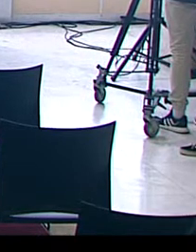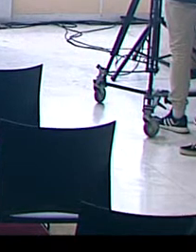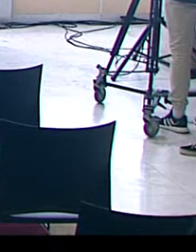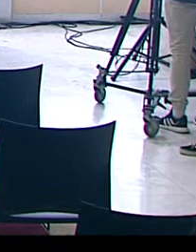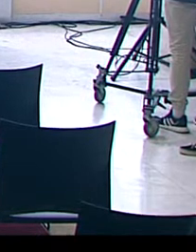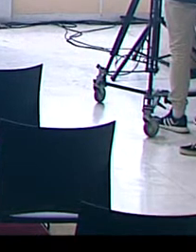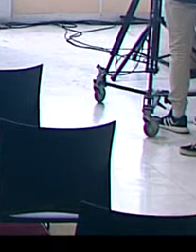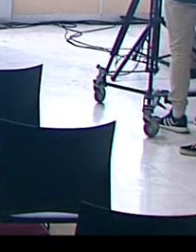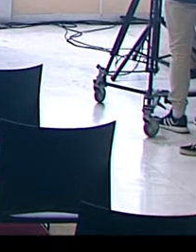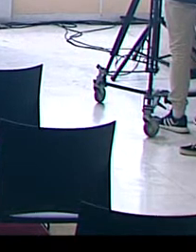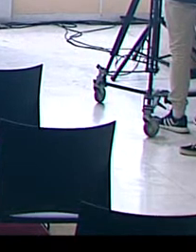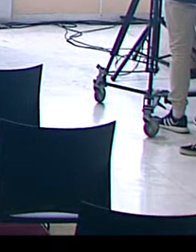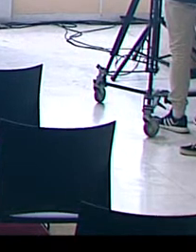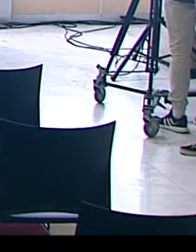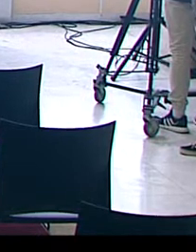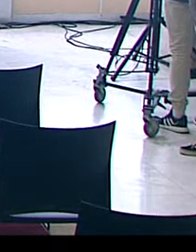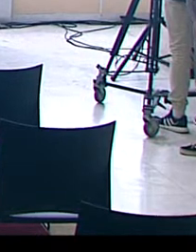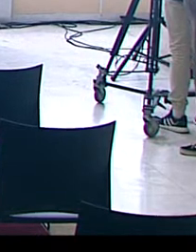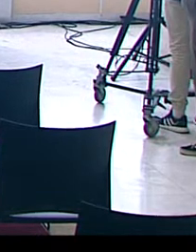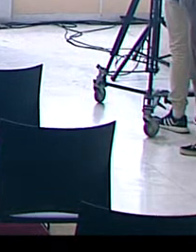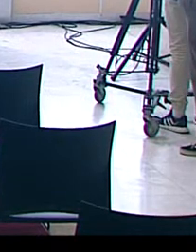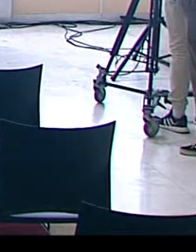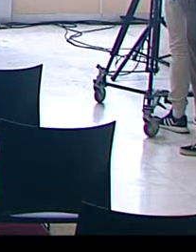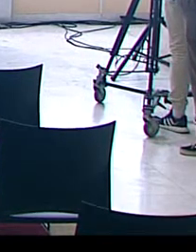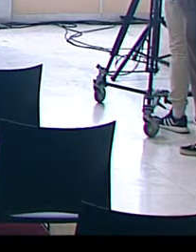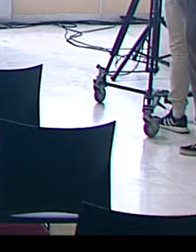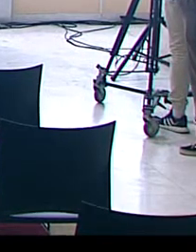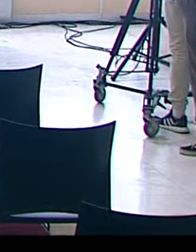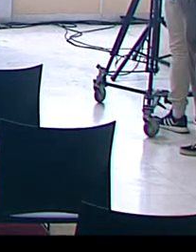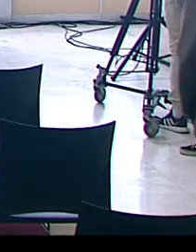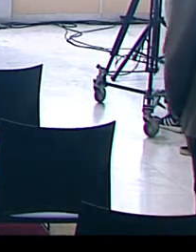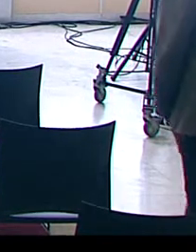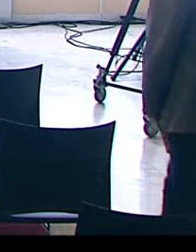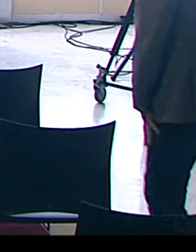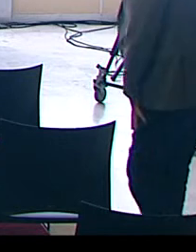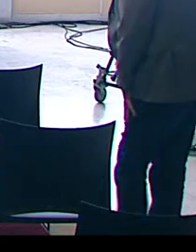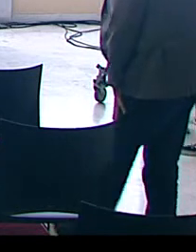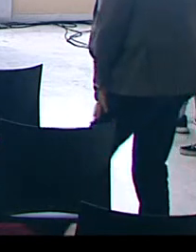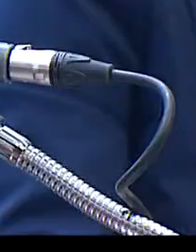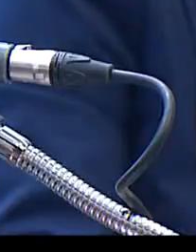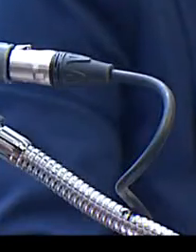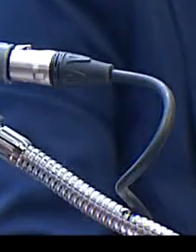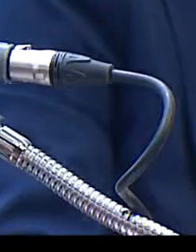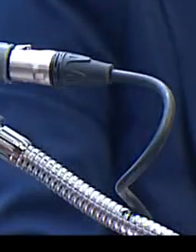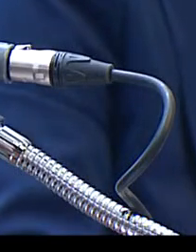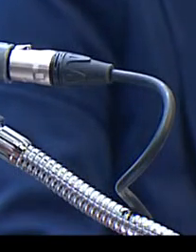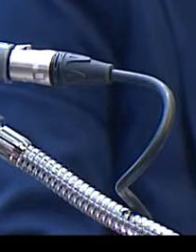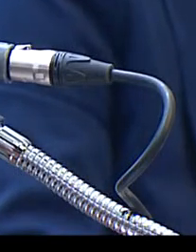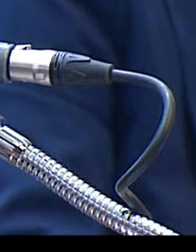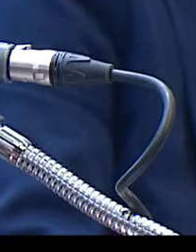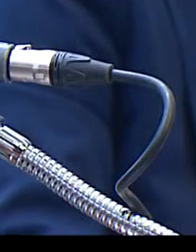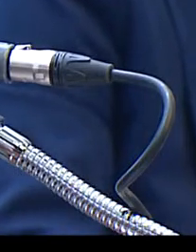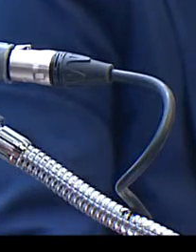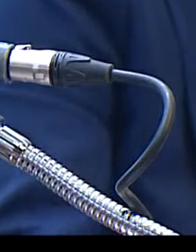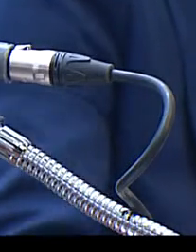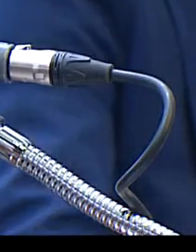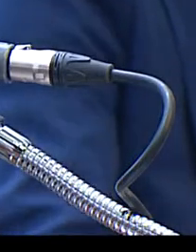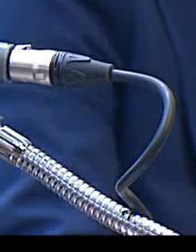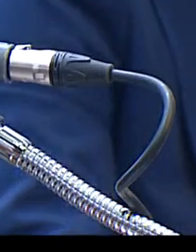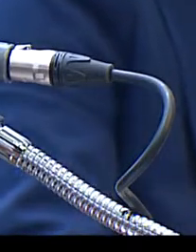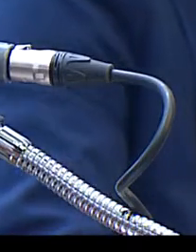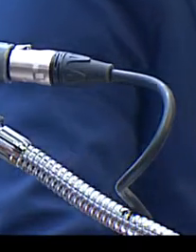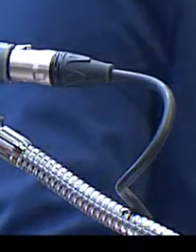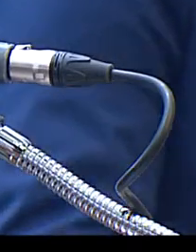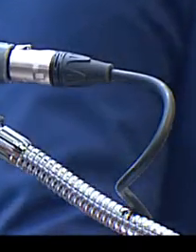saudar aqui o secretário de Estado da Justiça, Sistema Penal e Socioeducativo, Mauro Rauch, a diretora do Instituto